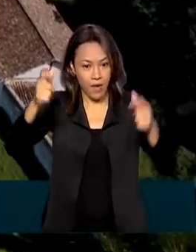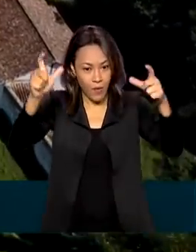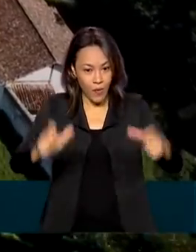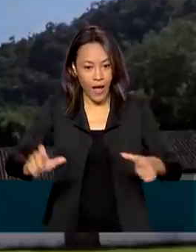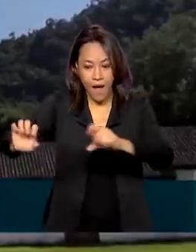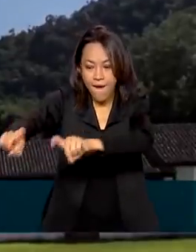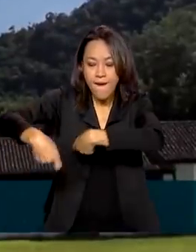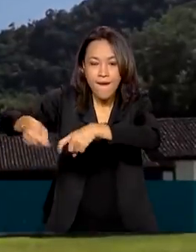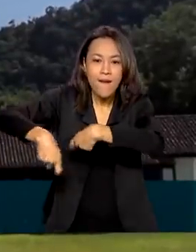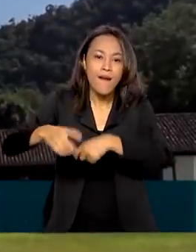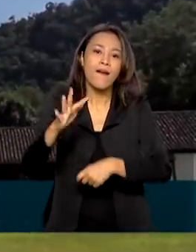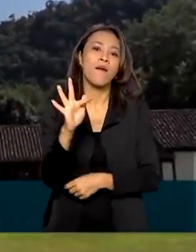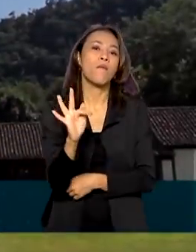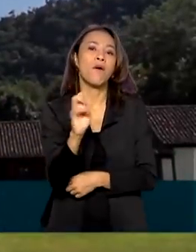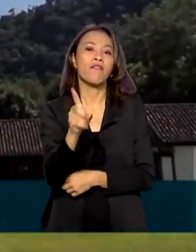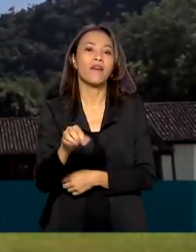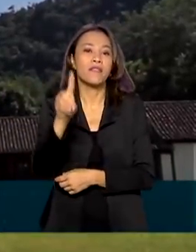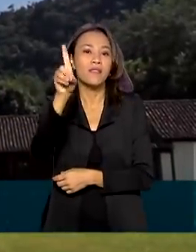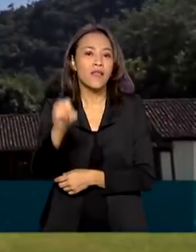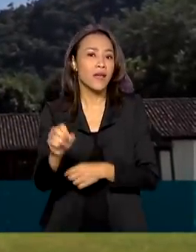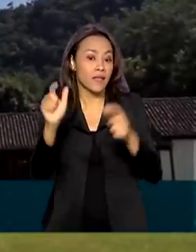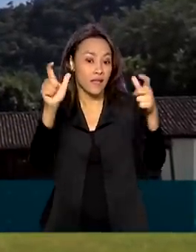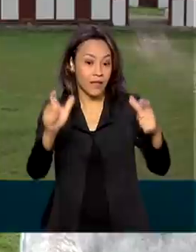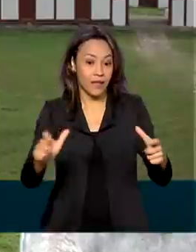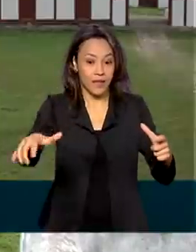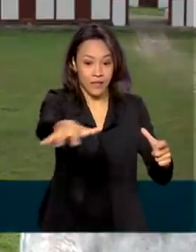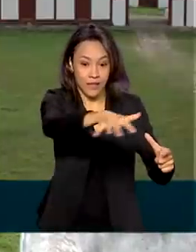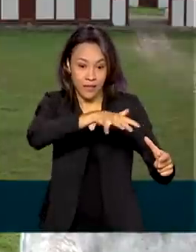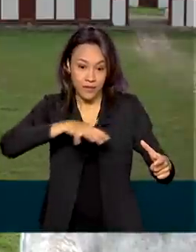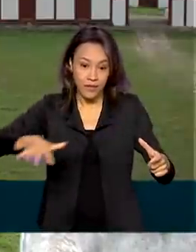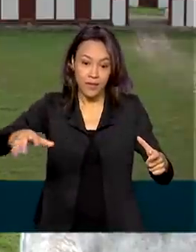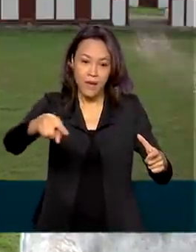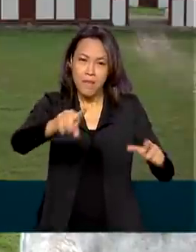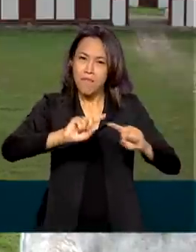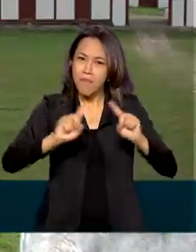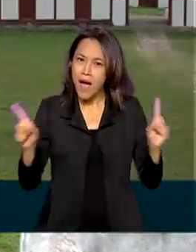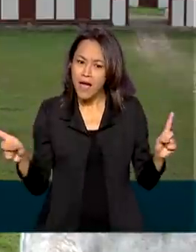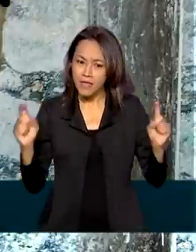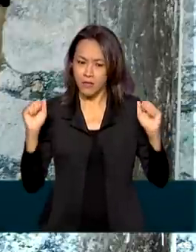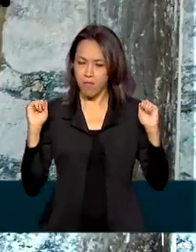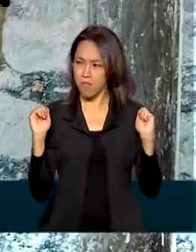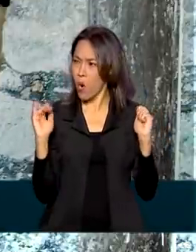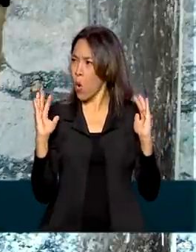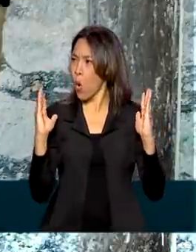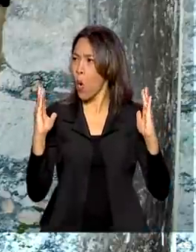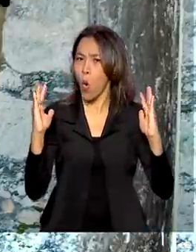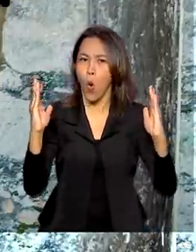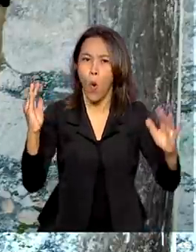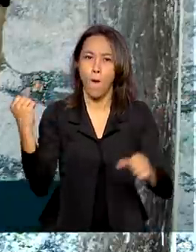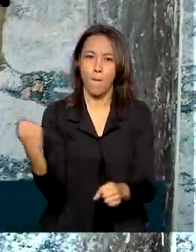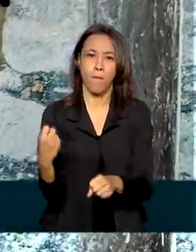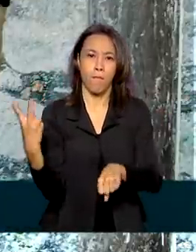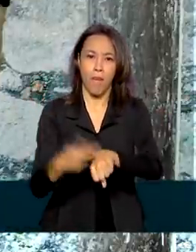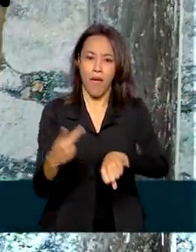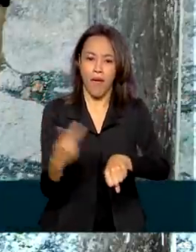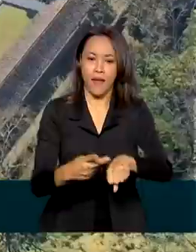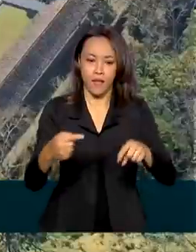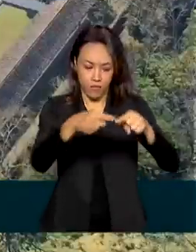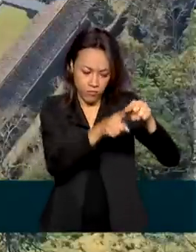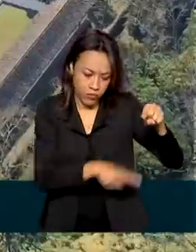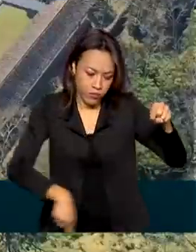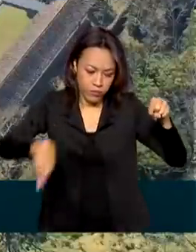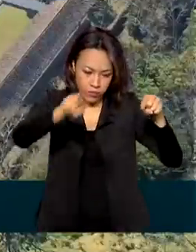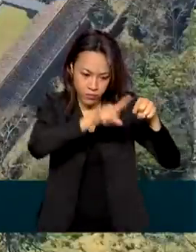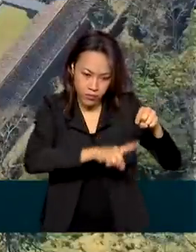fica no município paulista de São José do Barreiro. Mas os muros de pedras, moinhos, roda d'água,